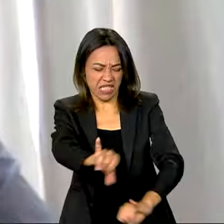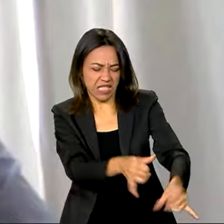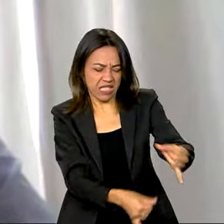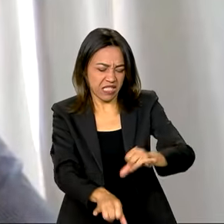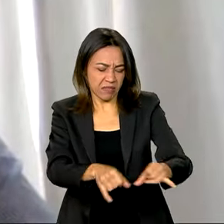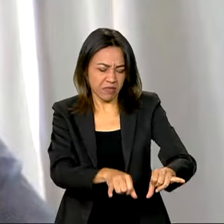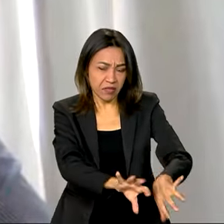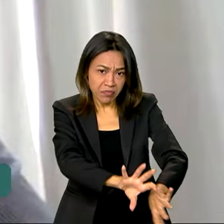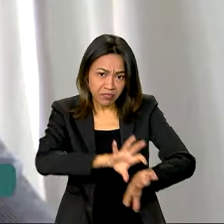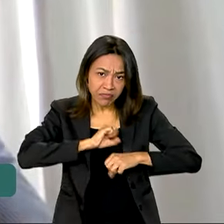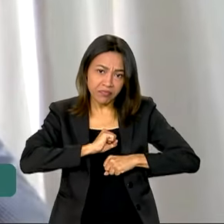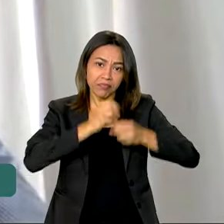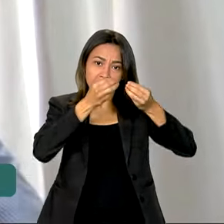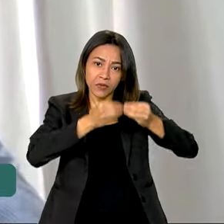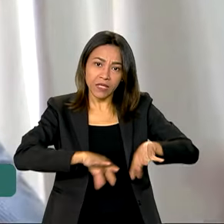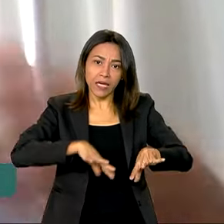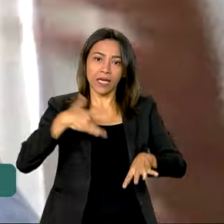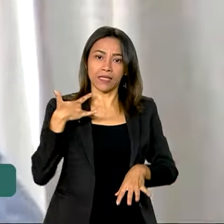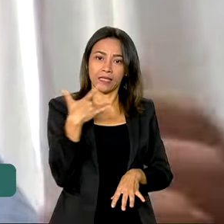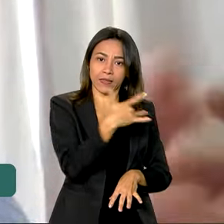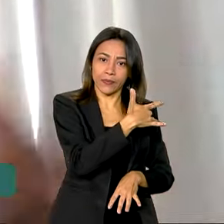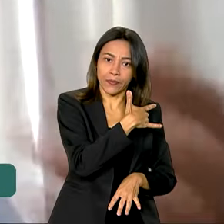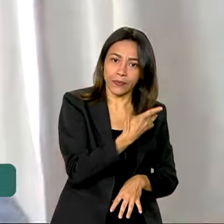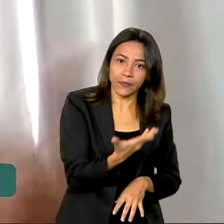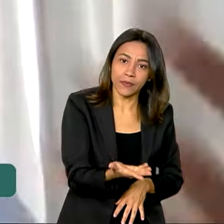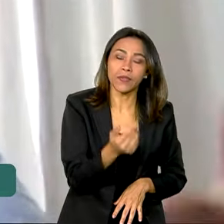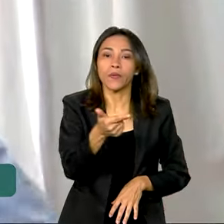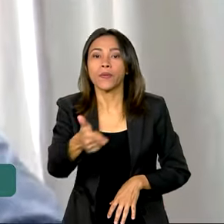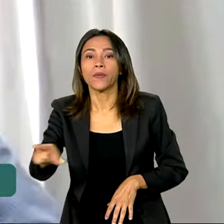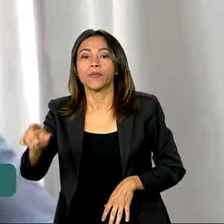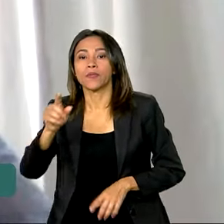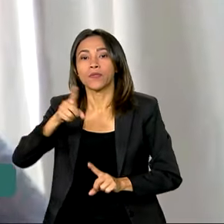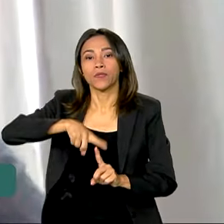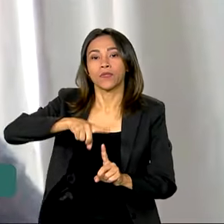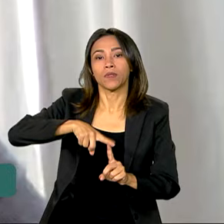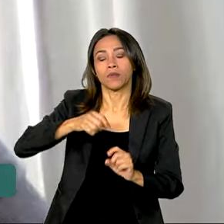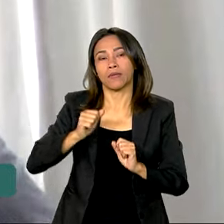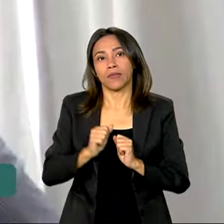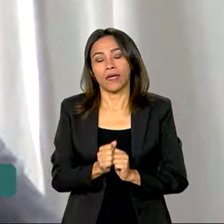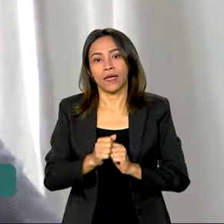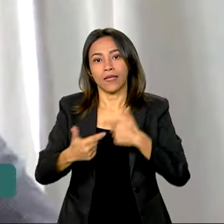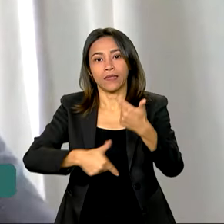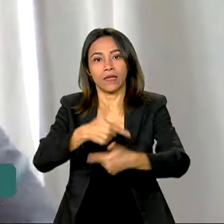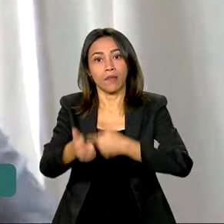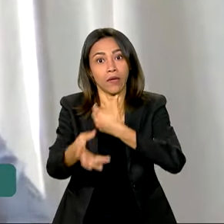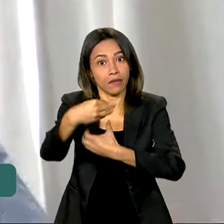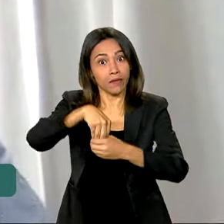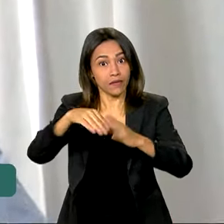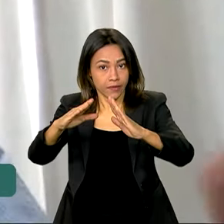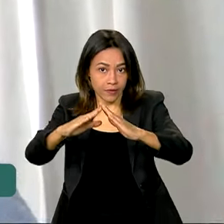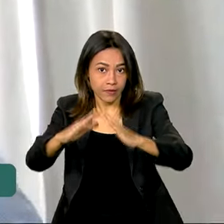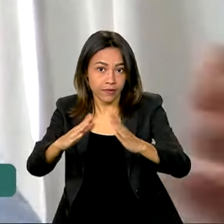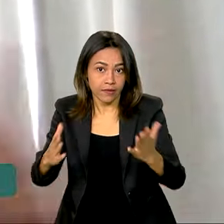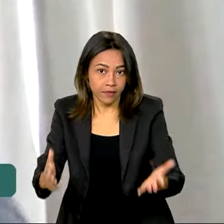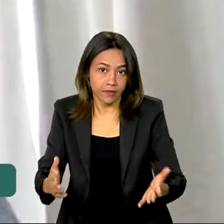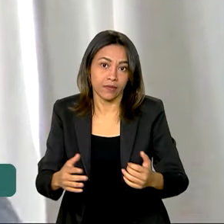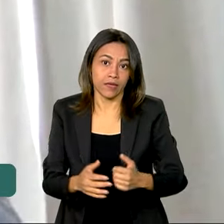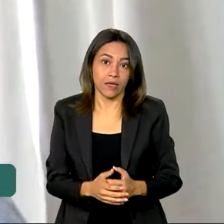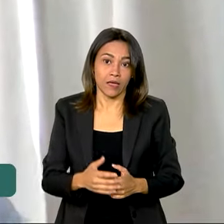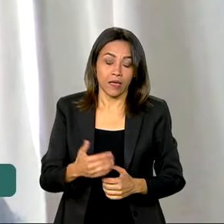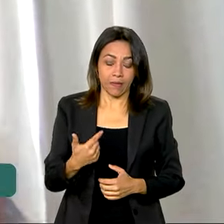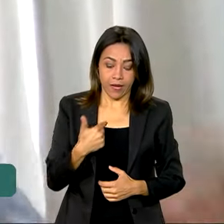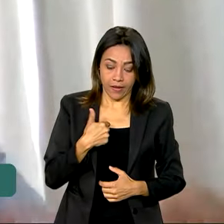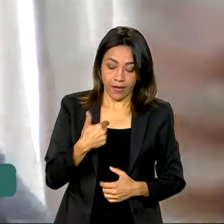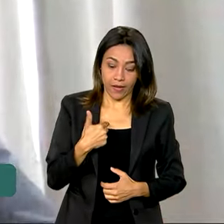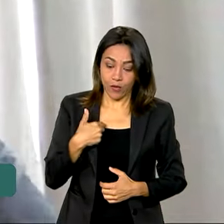saúde, determinadas atividades específicas, por exemplo, trabalho doméstico, por exemplo, para eu ter